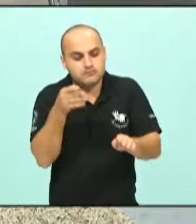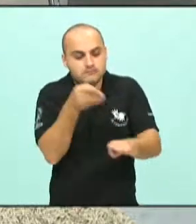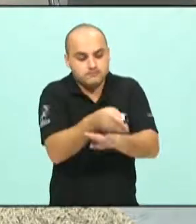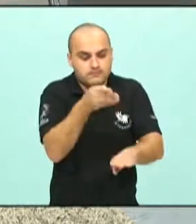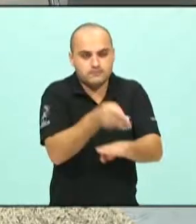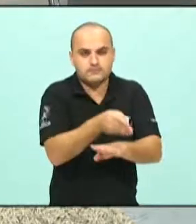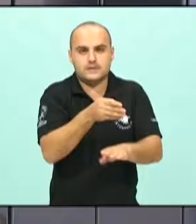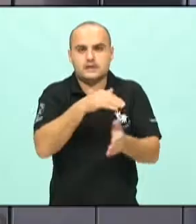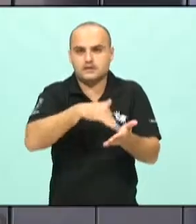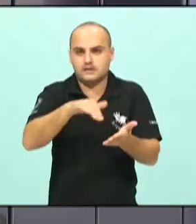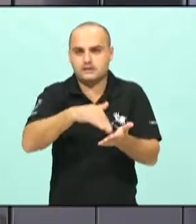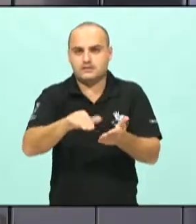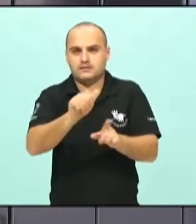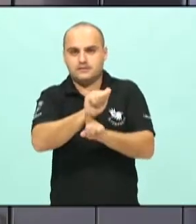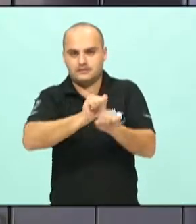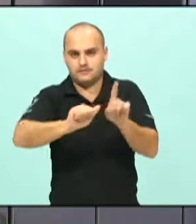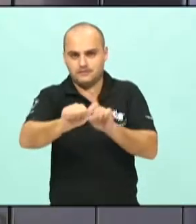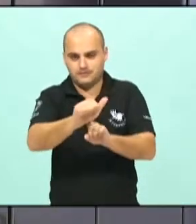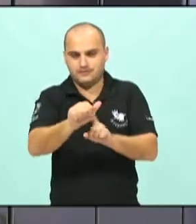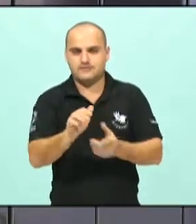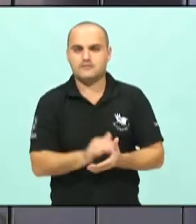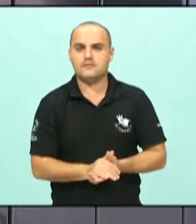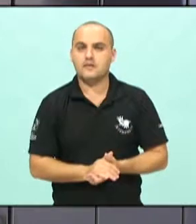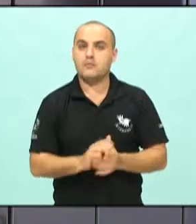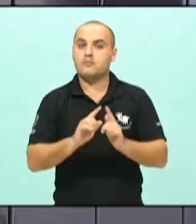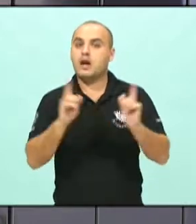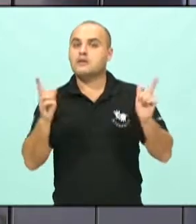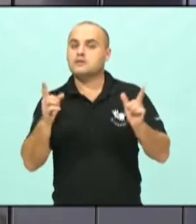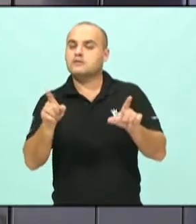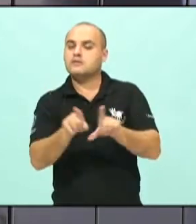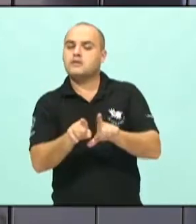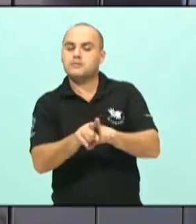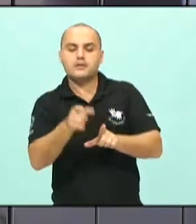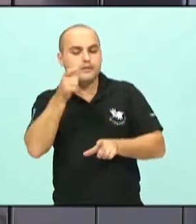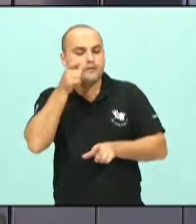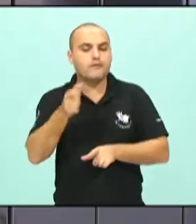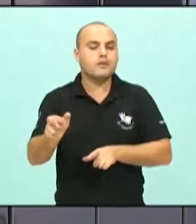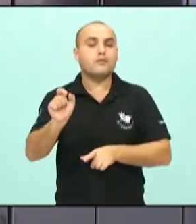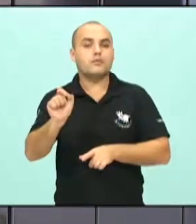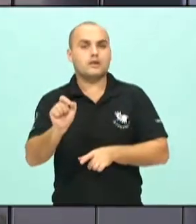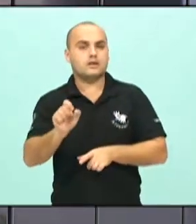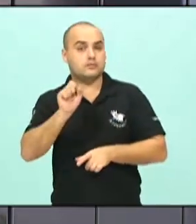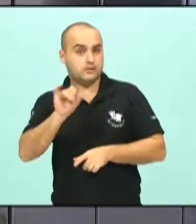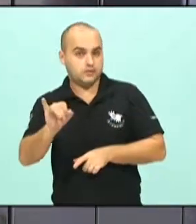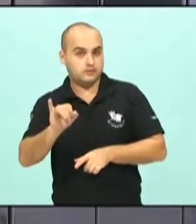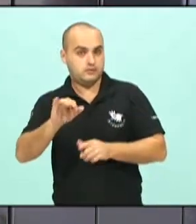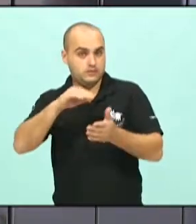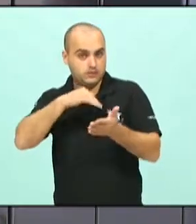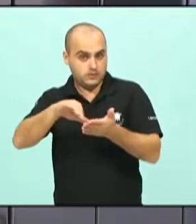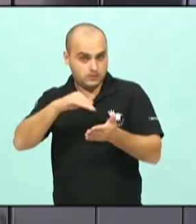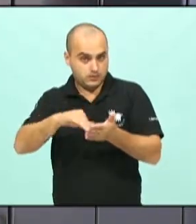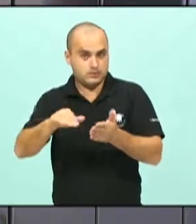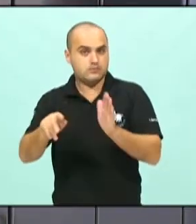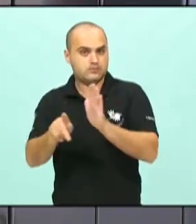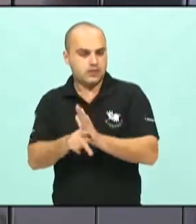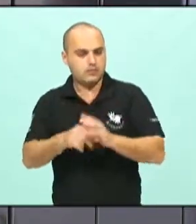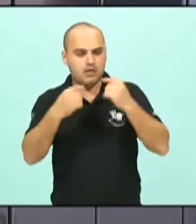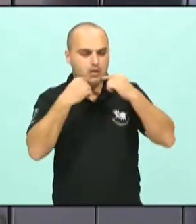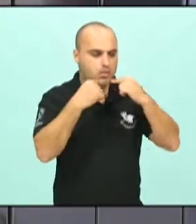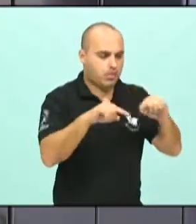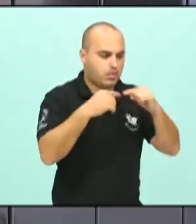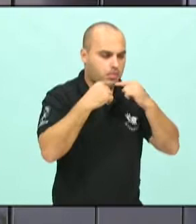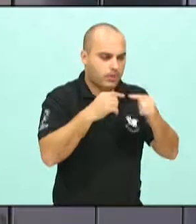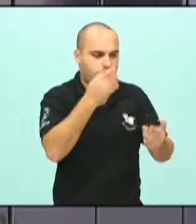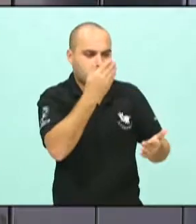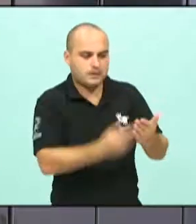Secretaria de Assistência Social. E também vejo que, se há algum reclame por parte da Secretaria de Assistência Social com relação a essa